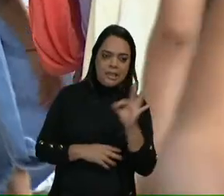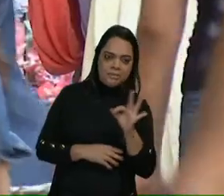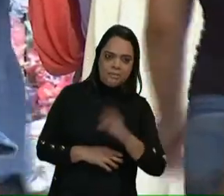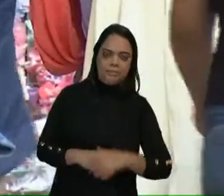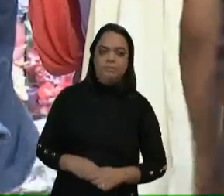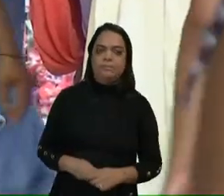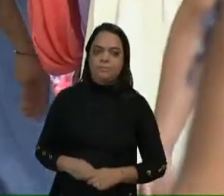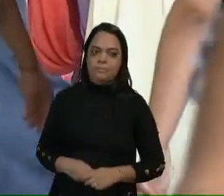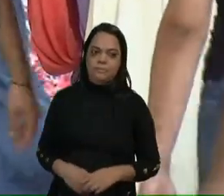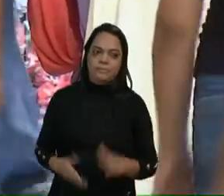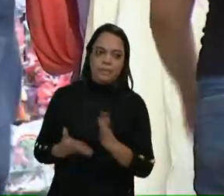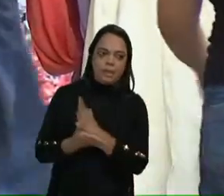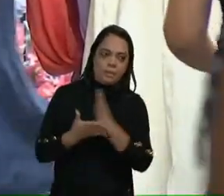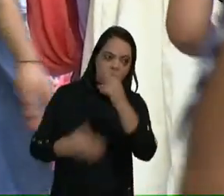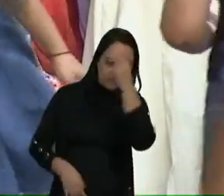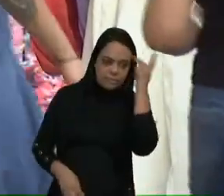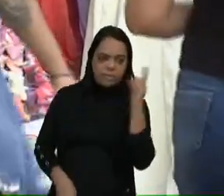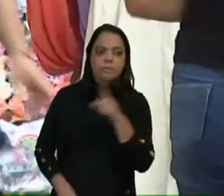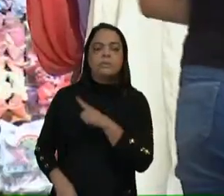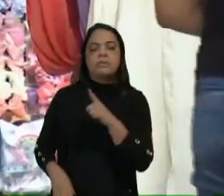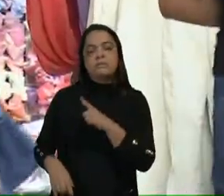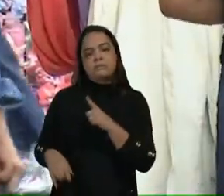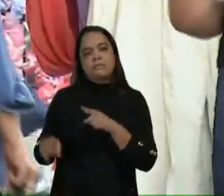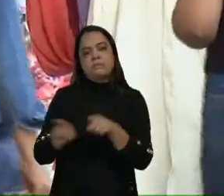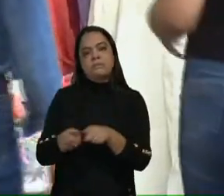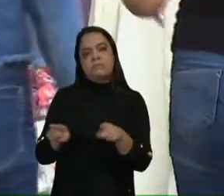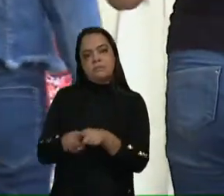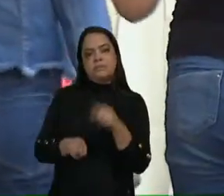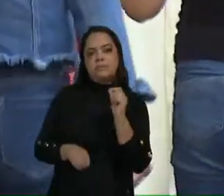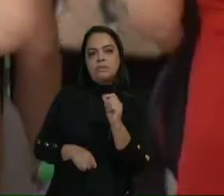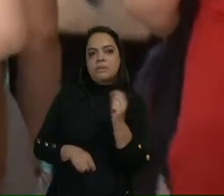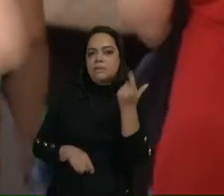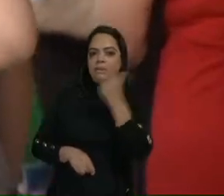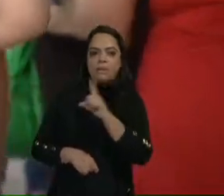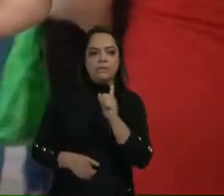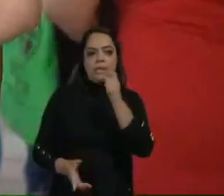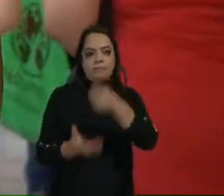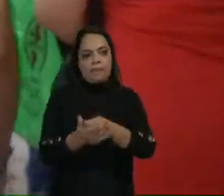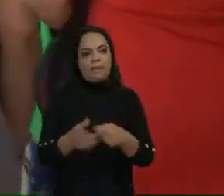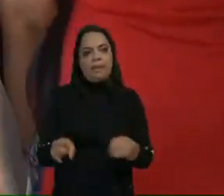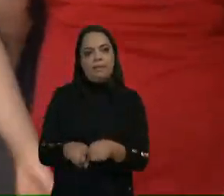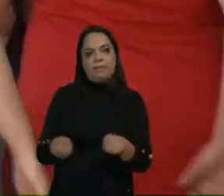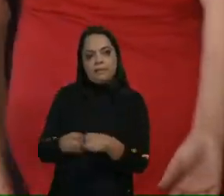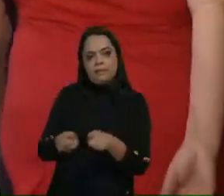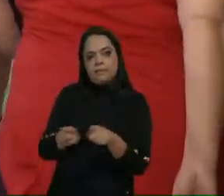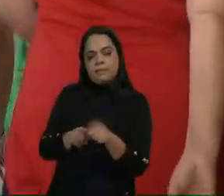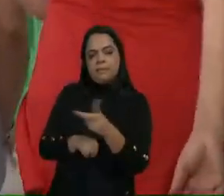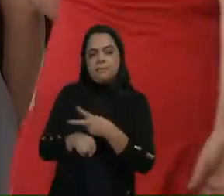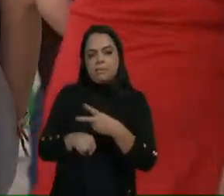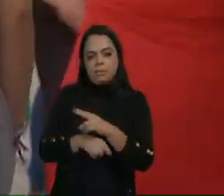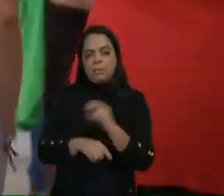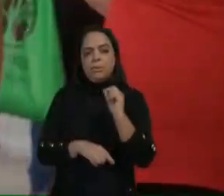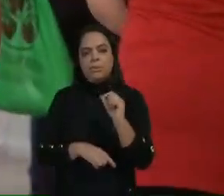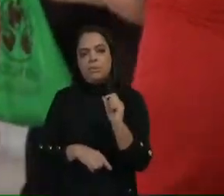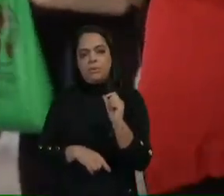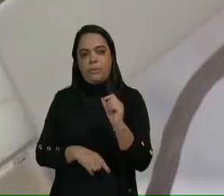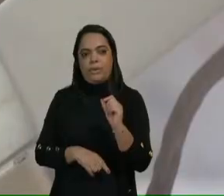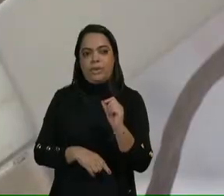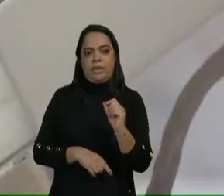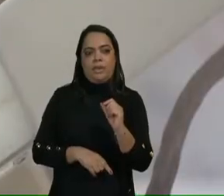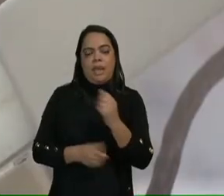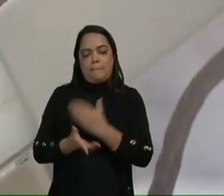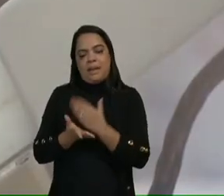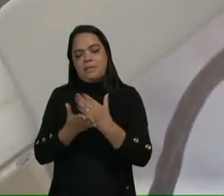Tem gente também que, além de não dar conta da fatura em si, ainda recorre ao chamado rotativo do cartão de crédito.